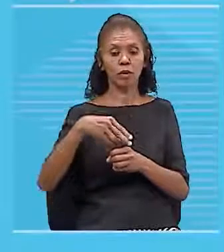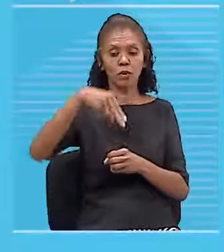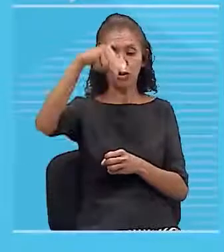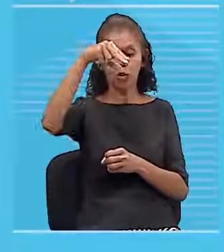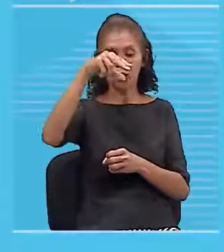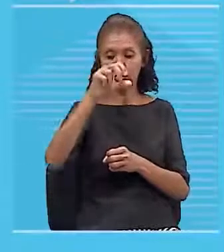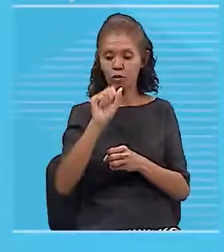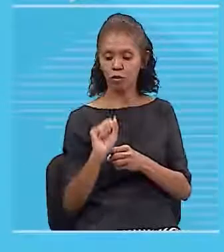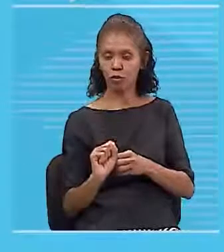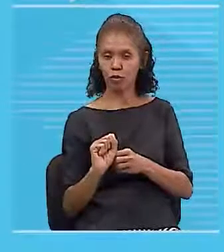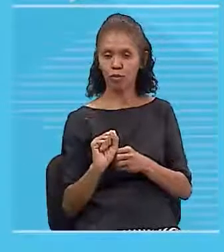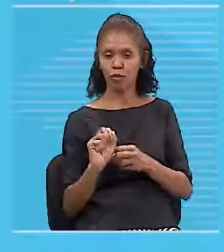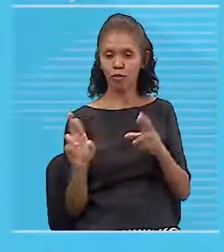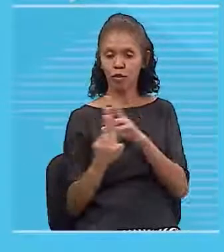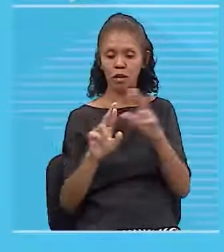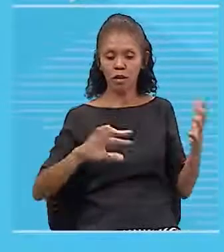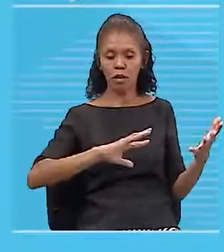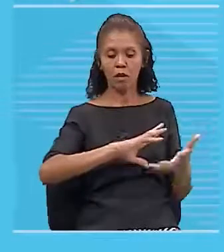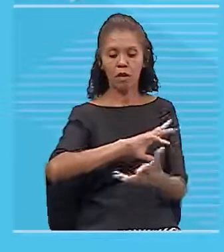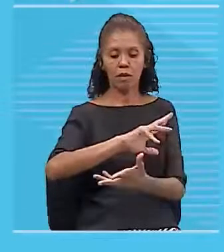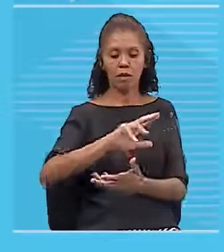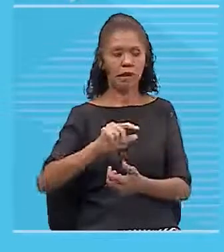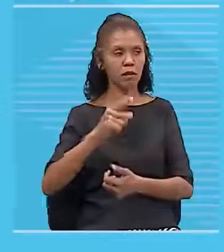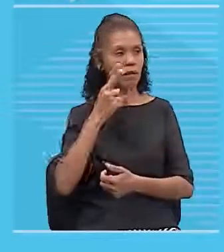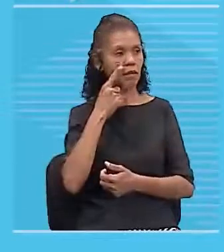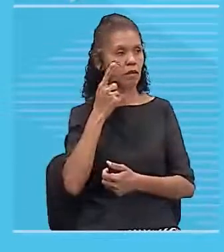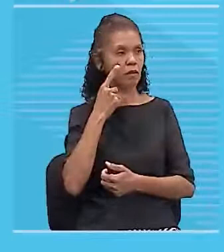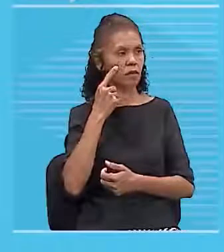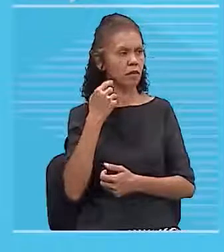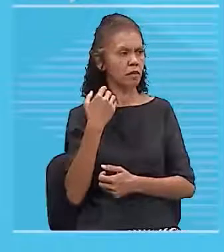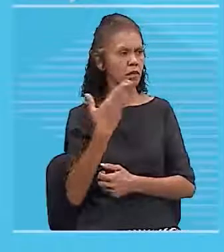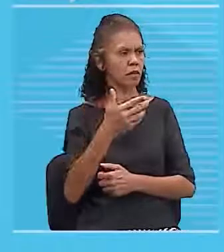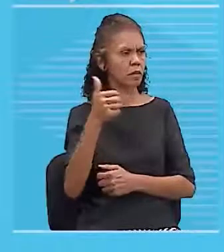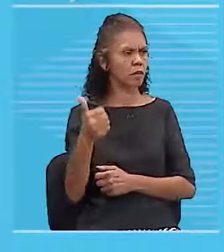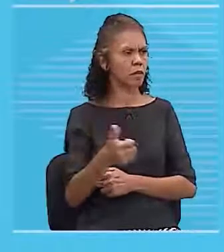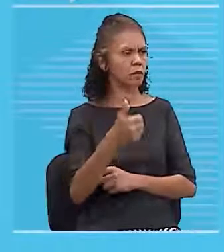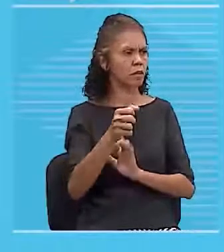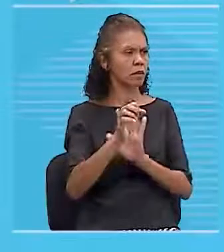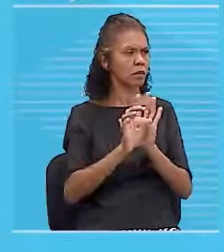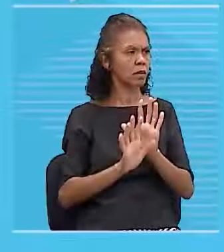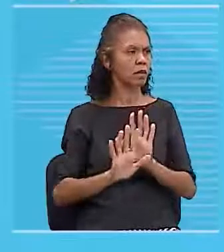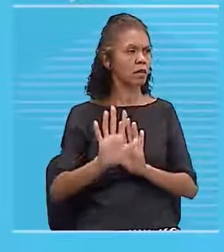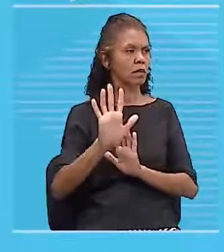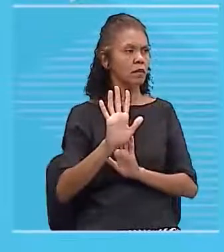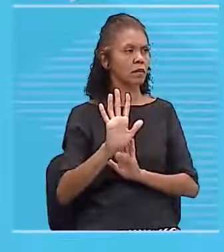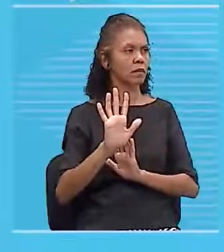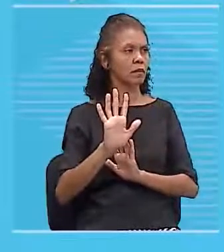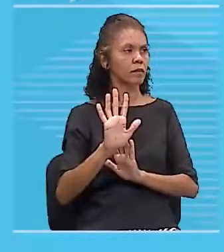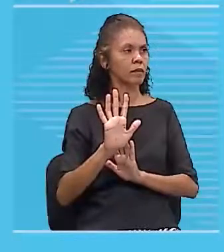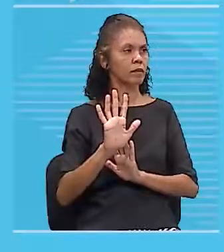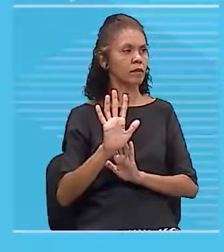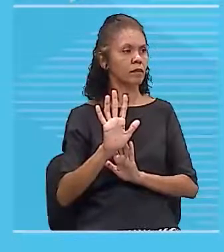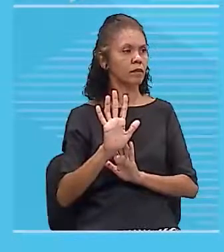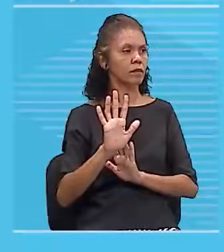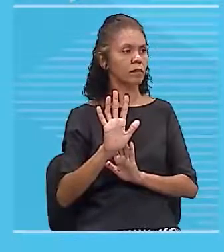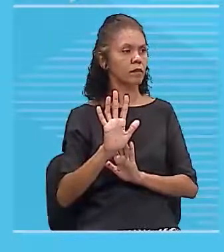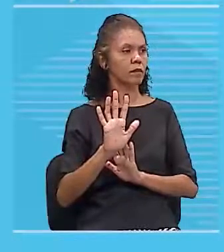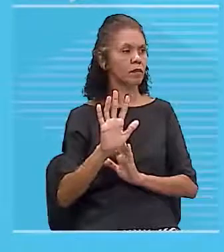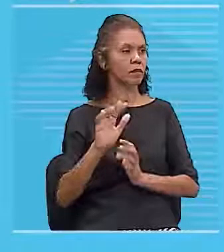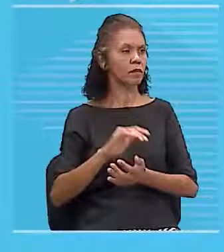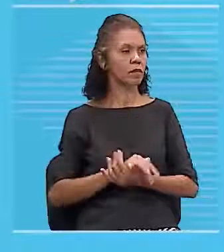tá? Então, você vê aqui na imagenzinha da esquerda que nada acontece com essa bússola